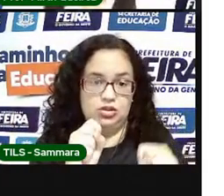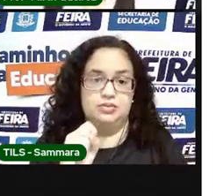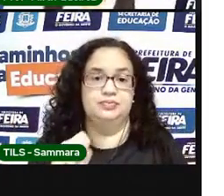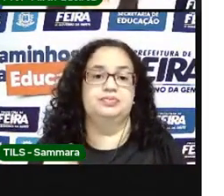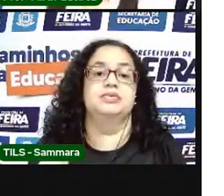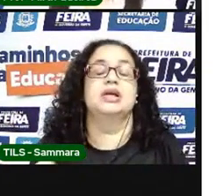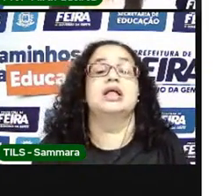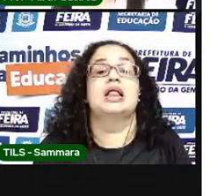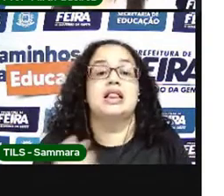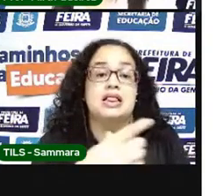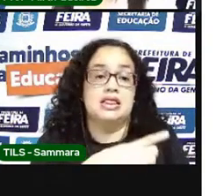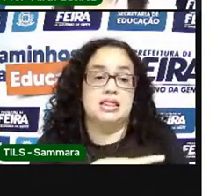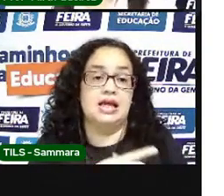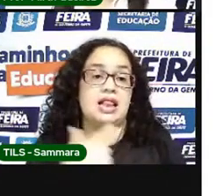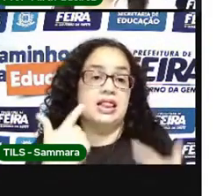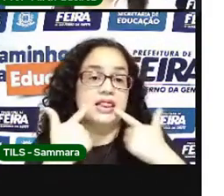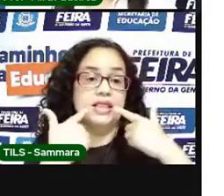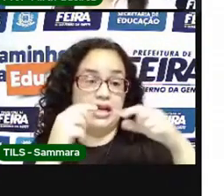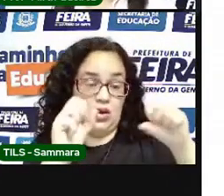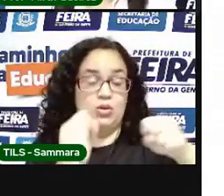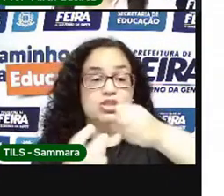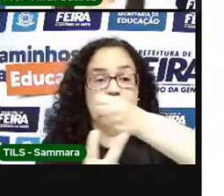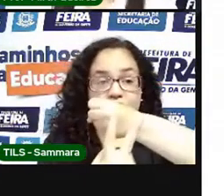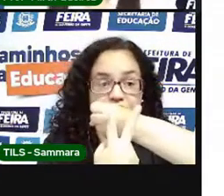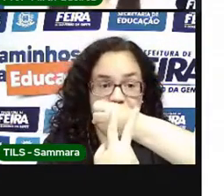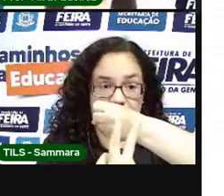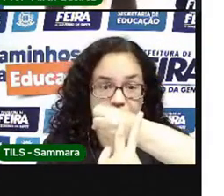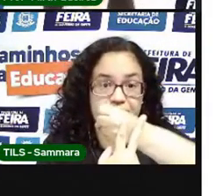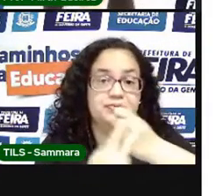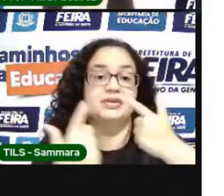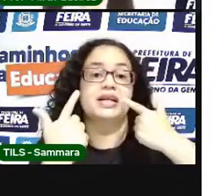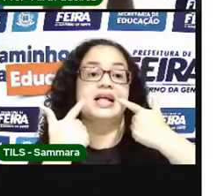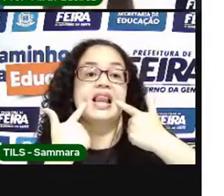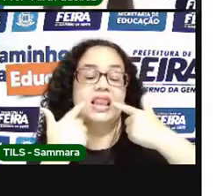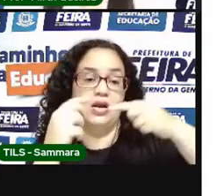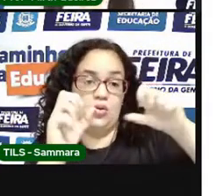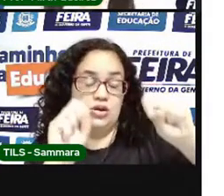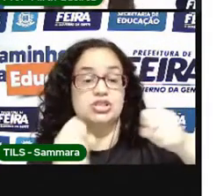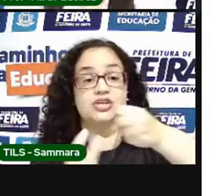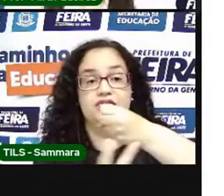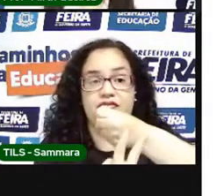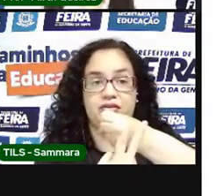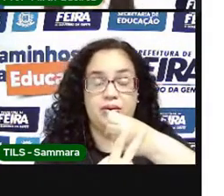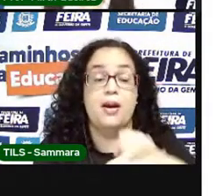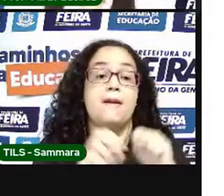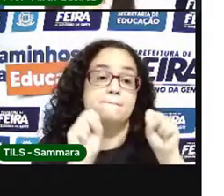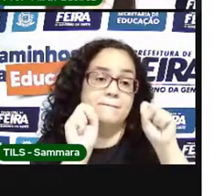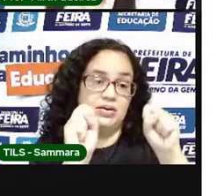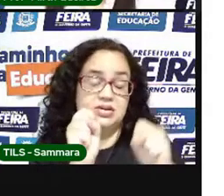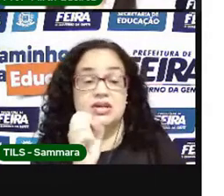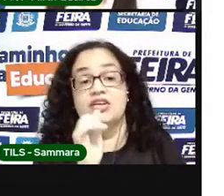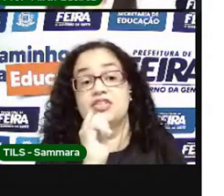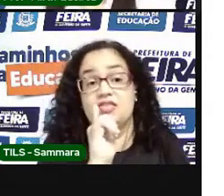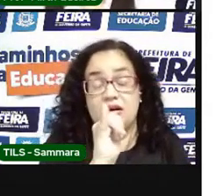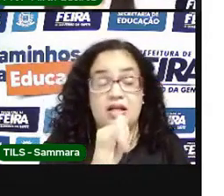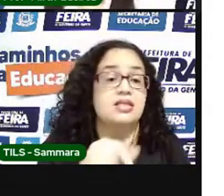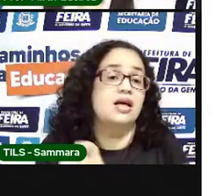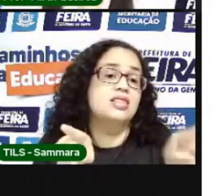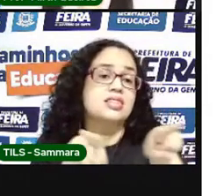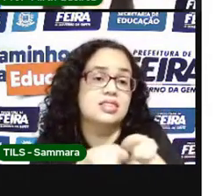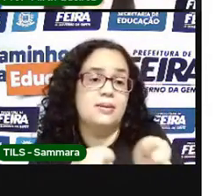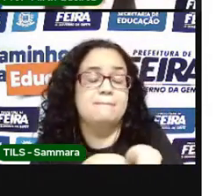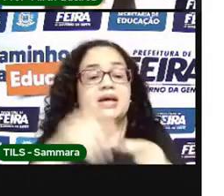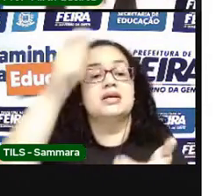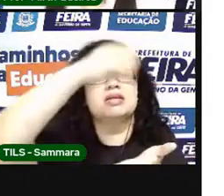Nós temos a linguagem verbal. A linguagem verbal, ela pode ser falada e ela pode ser escrita. Por exemplo,